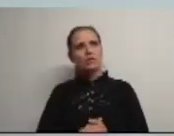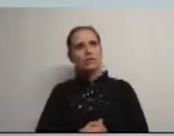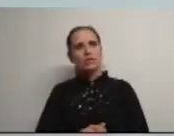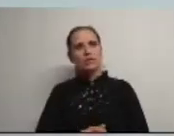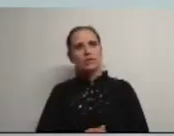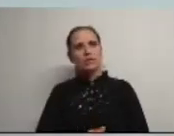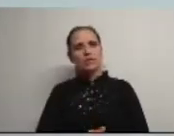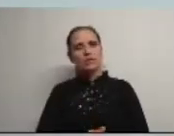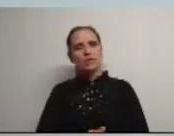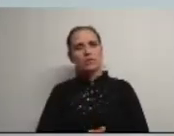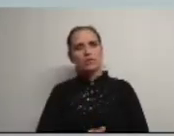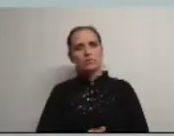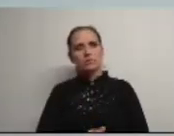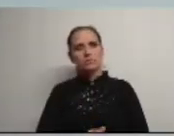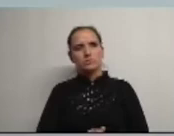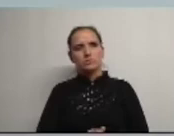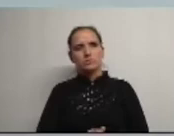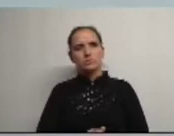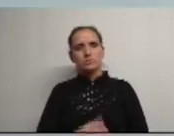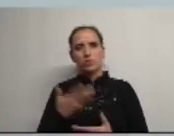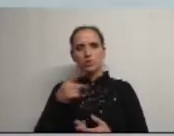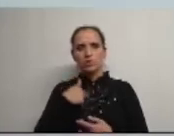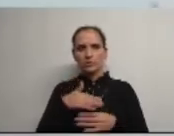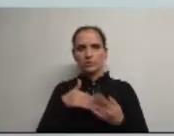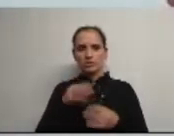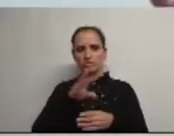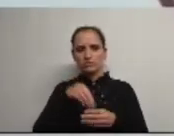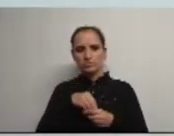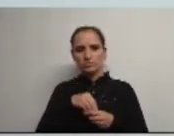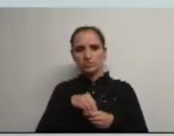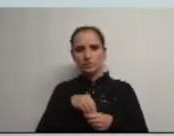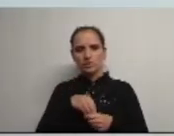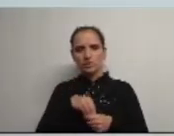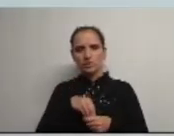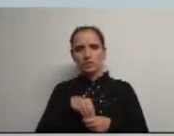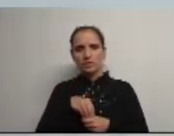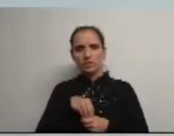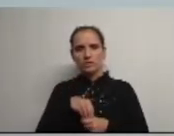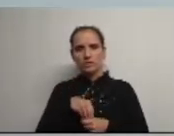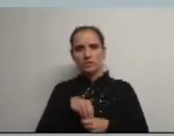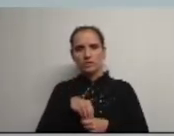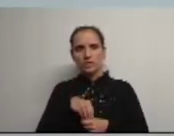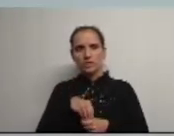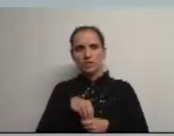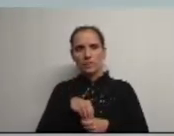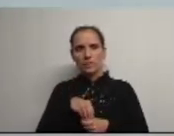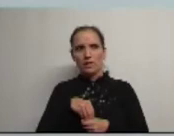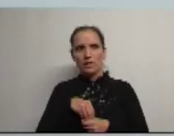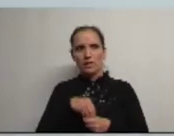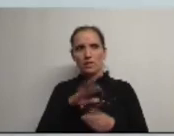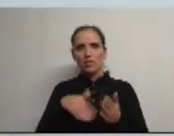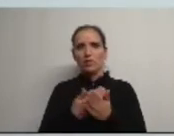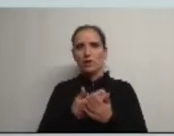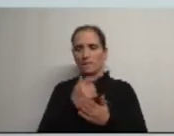classifica o doutor o professor Marcelo mas eu quando fiz aqui um elogio inicialmente à câmara tinha dado